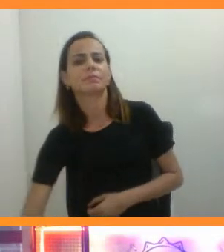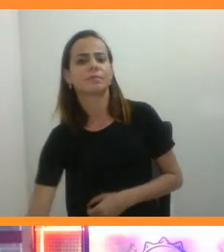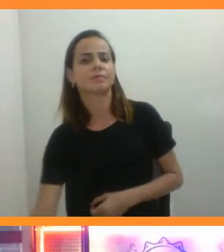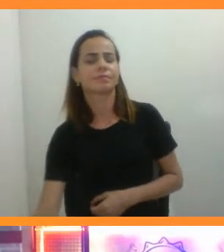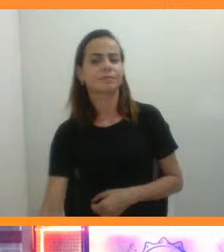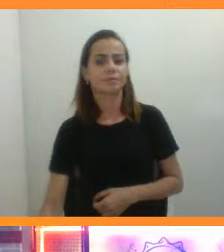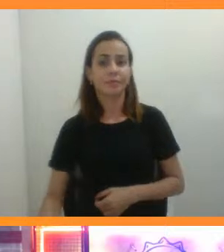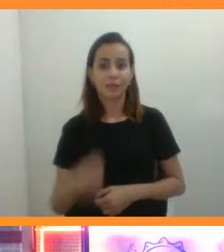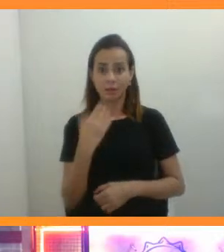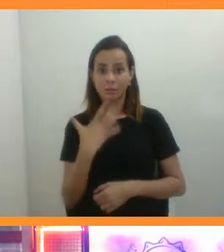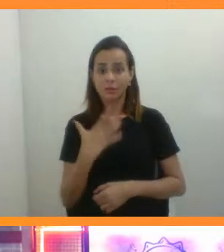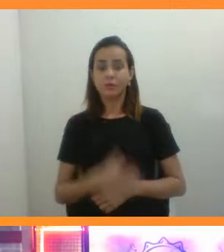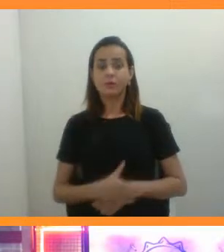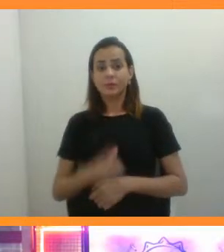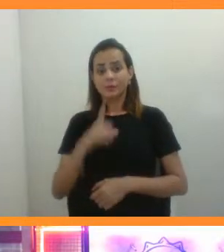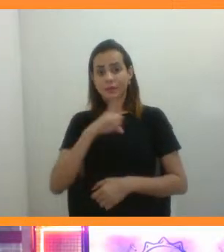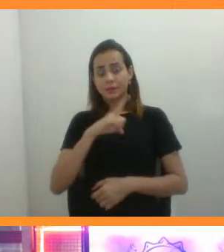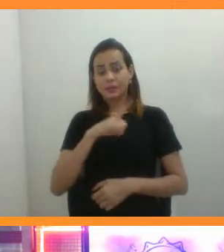Bom, existem,